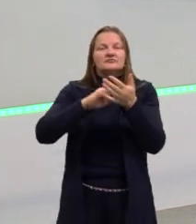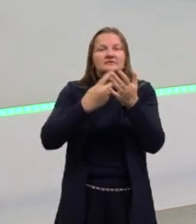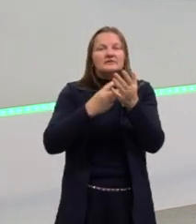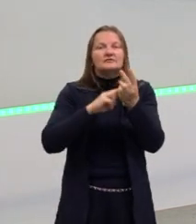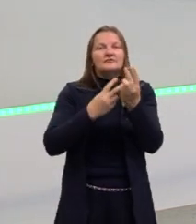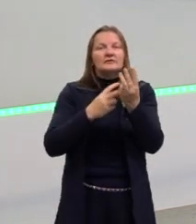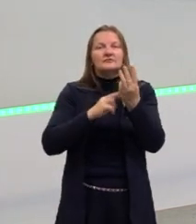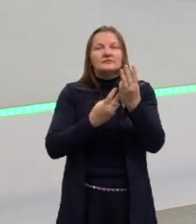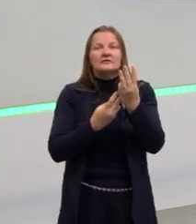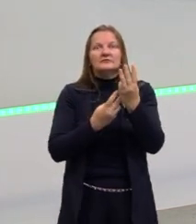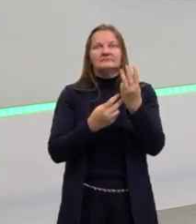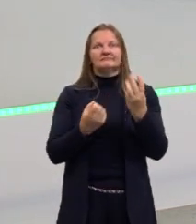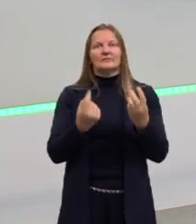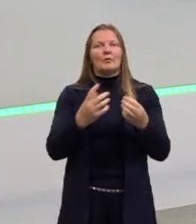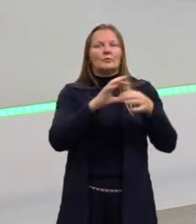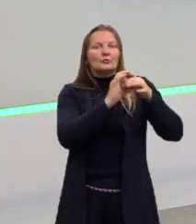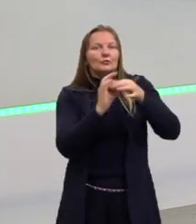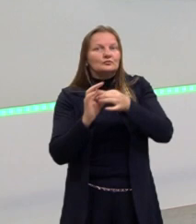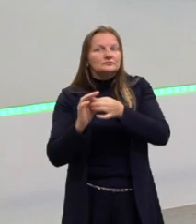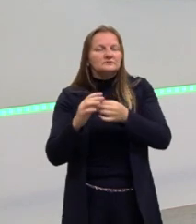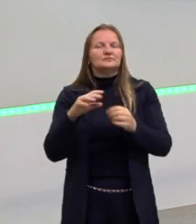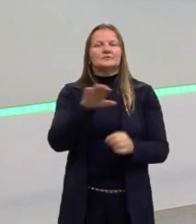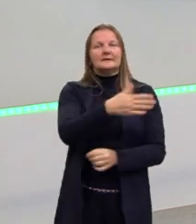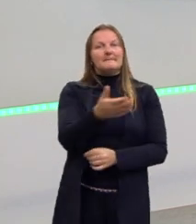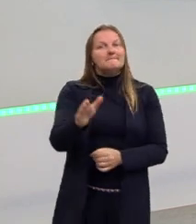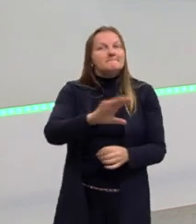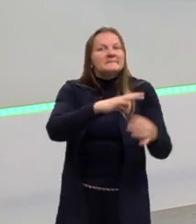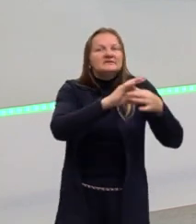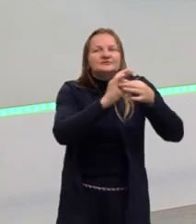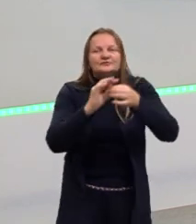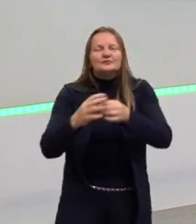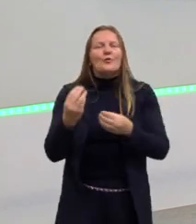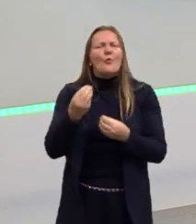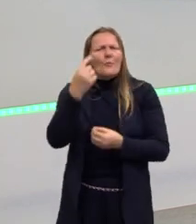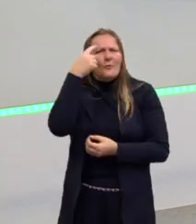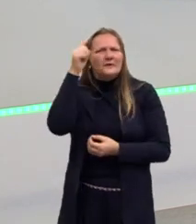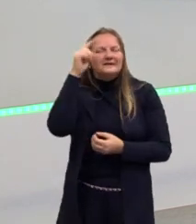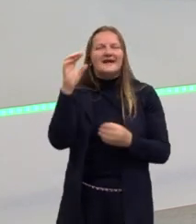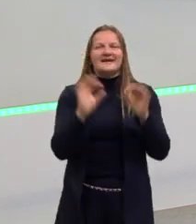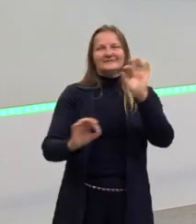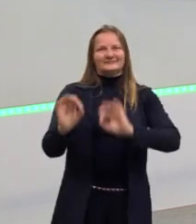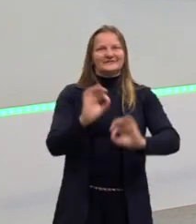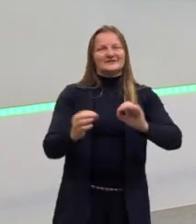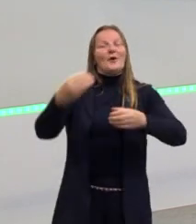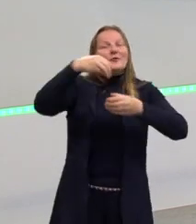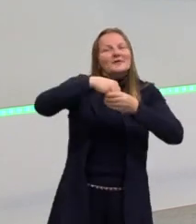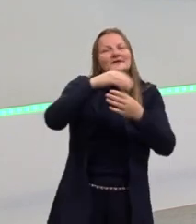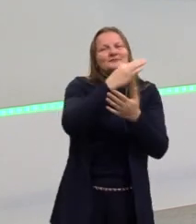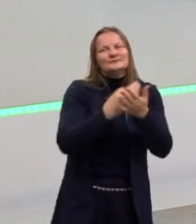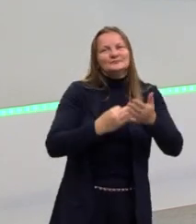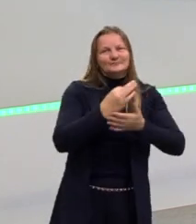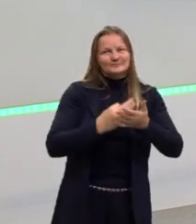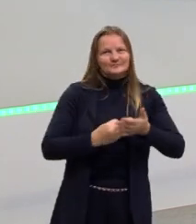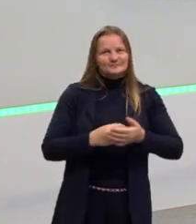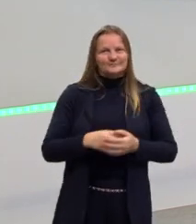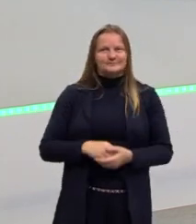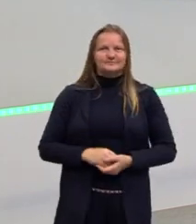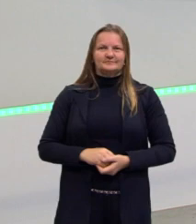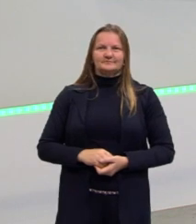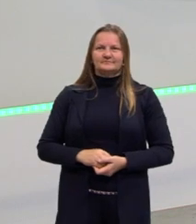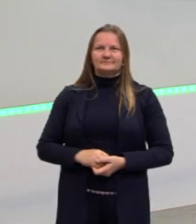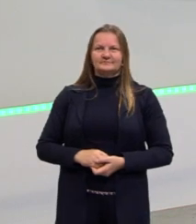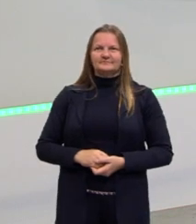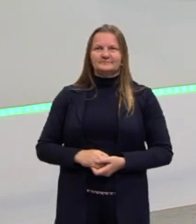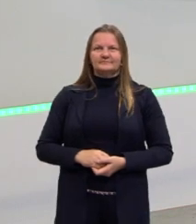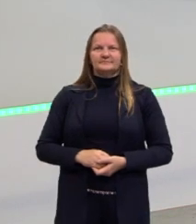tudo depende do nosso contexto. Tudo depende de como as ideias estão organizadas ali dentro. Ok? Vamos